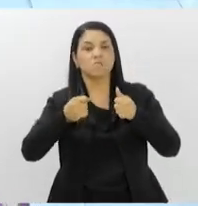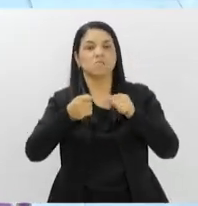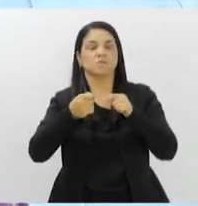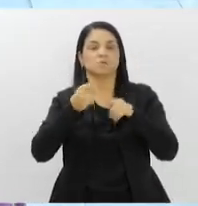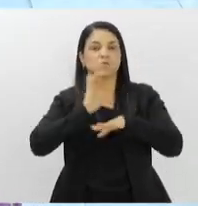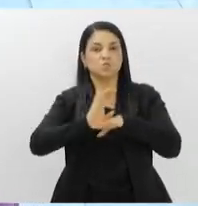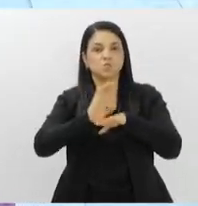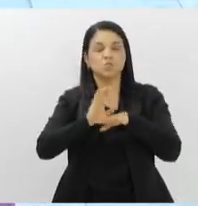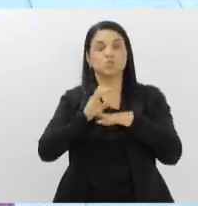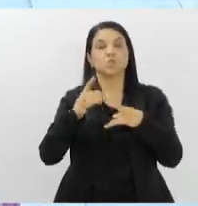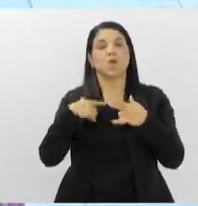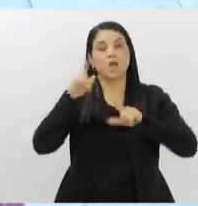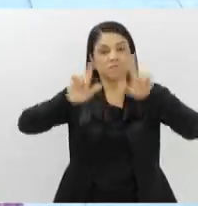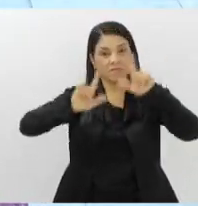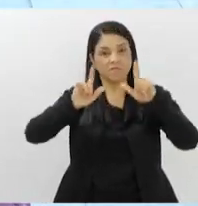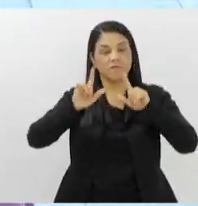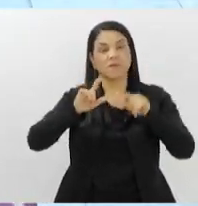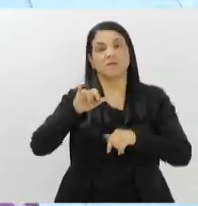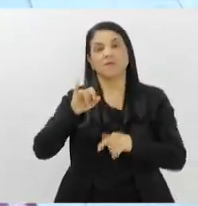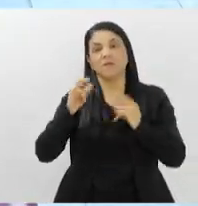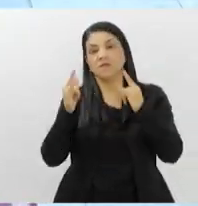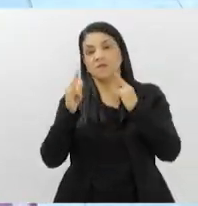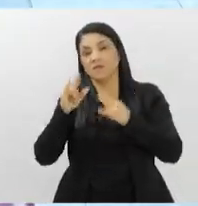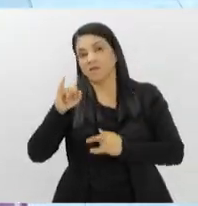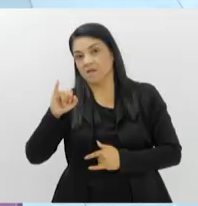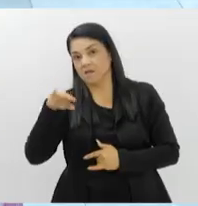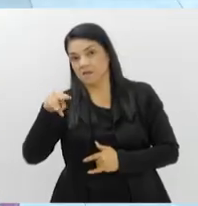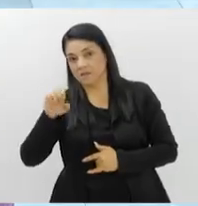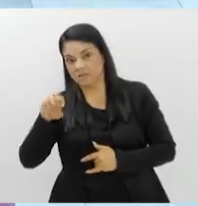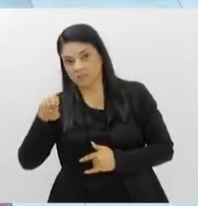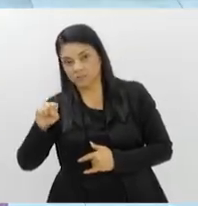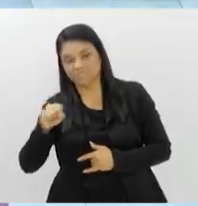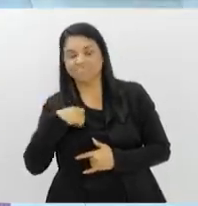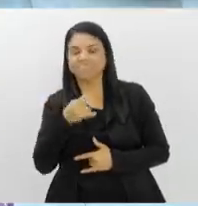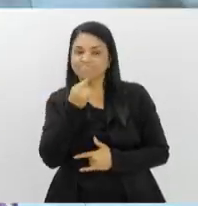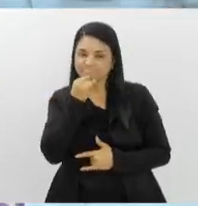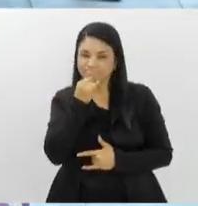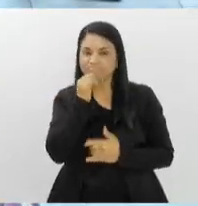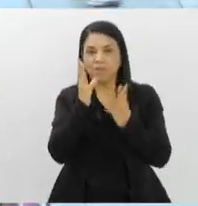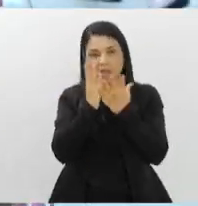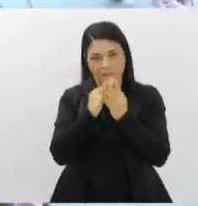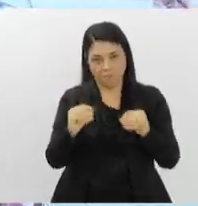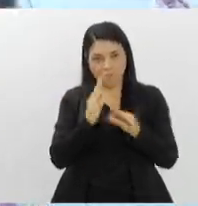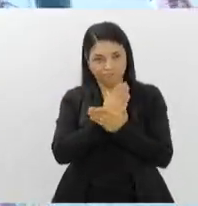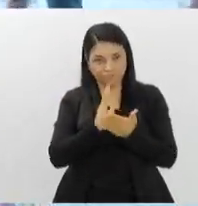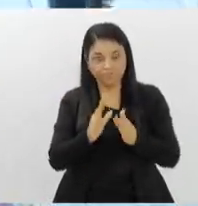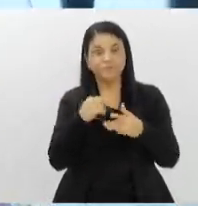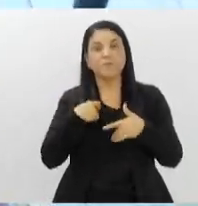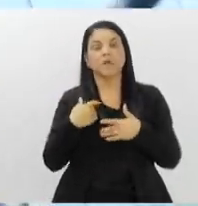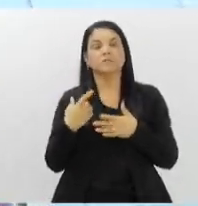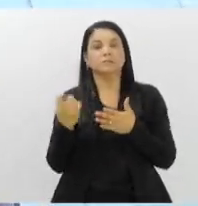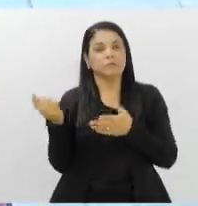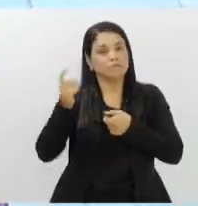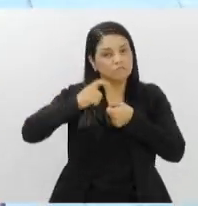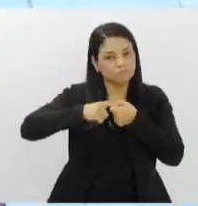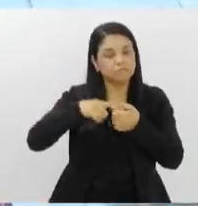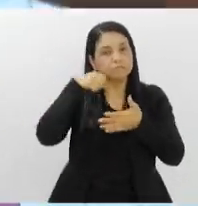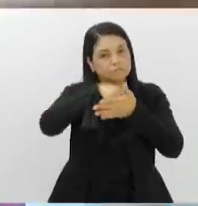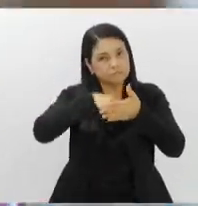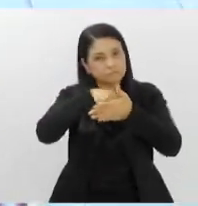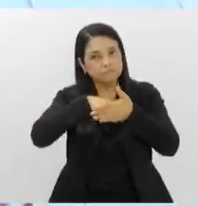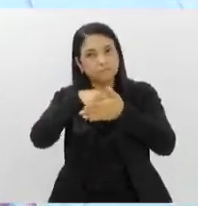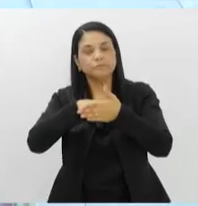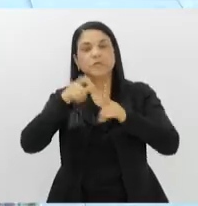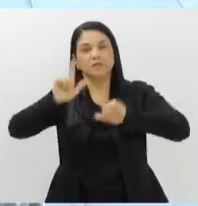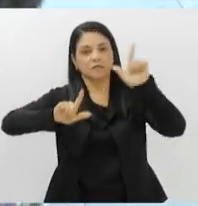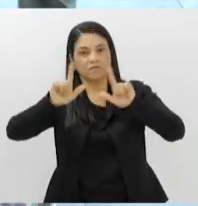A própria TV Ines que a gente criou, infelizmente, ela foi descontinuada, mas a gente, a atual gestão do Instituto, está lutando para voltar. A gente precisa de